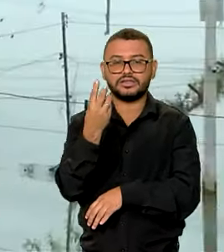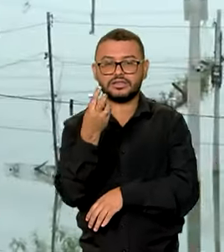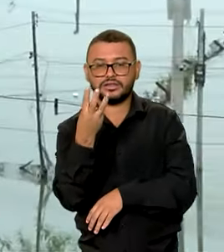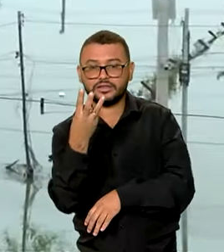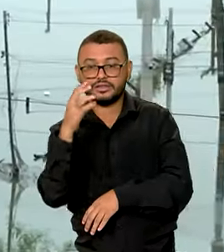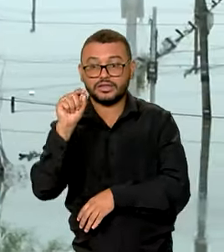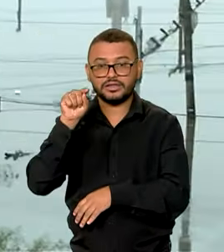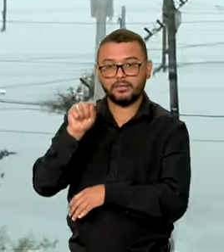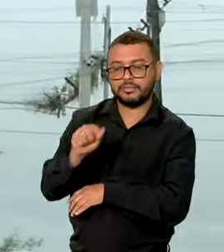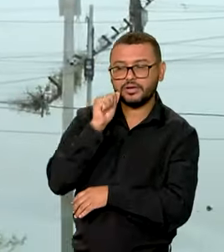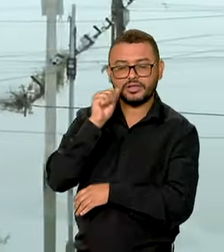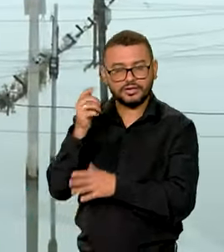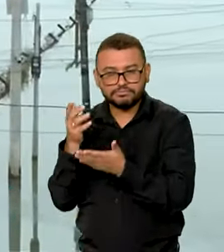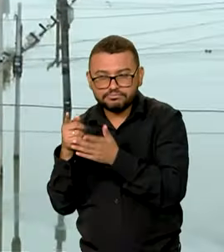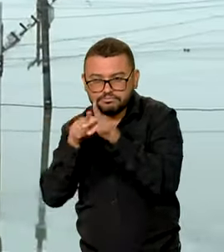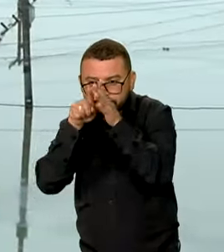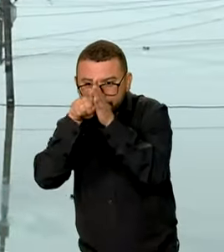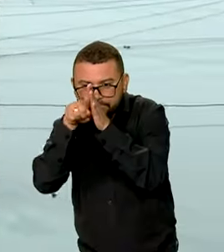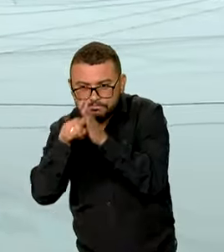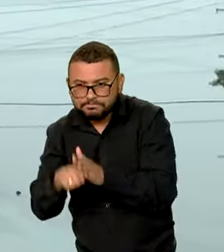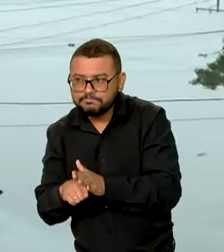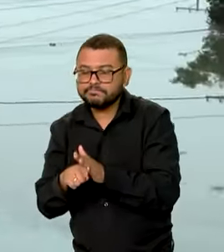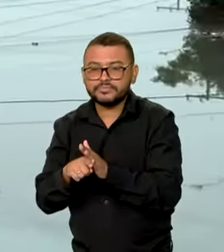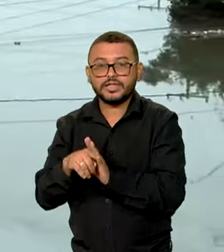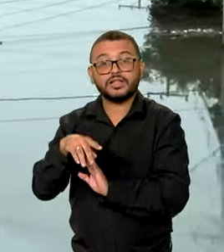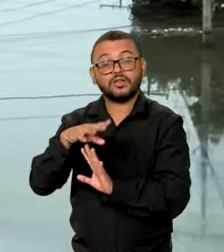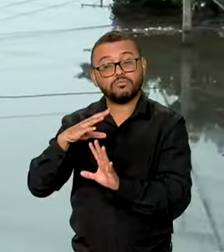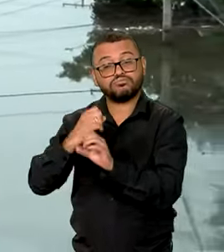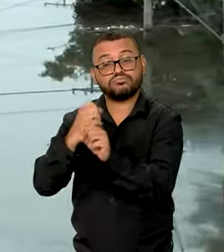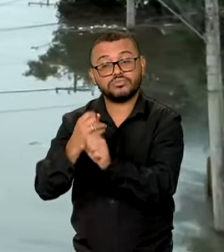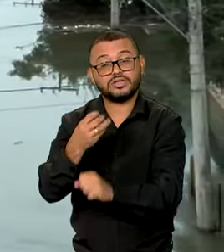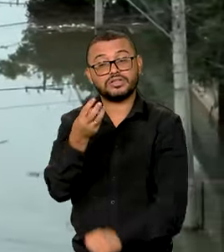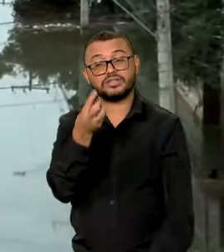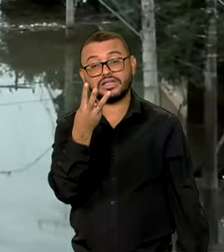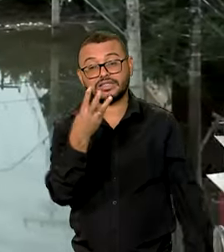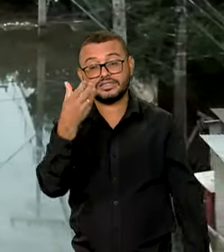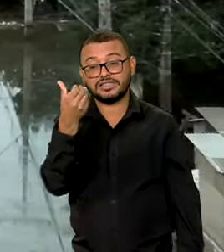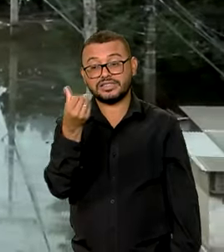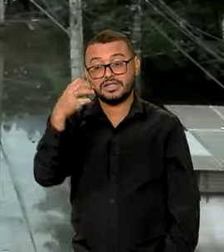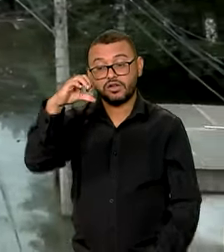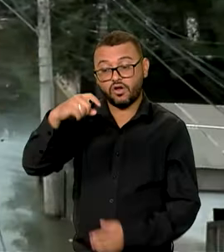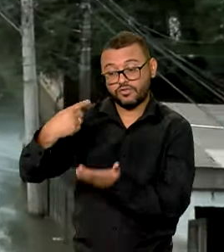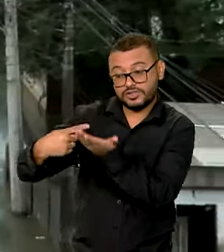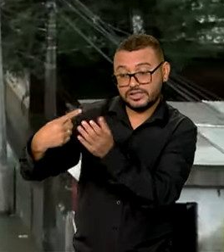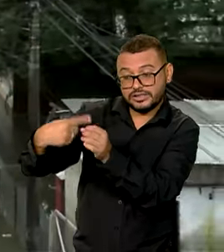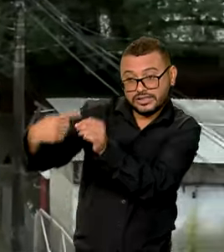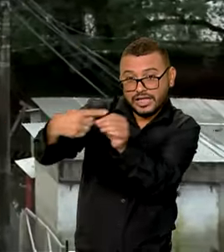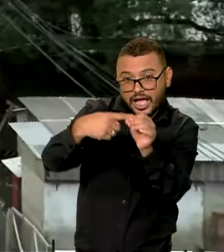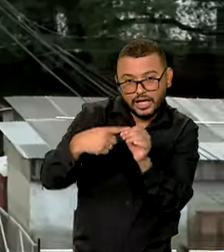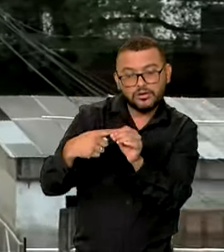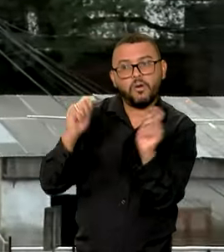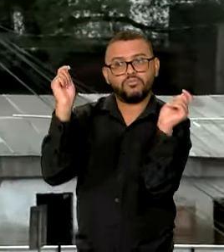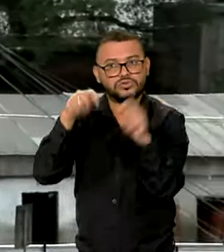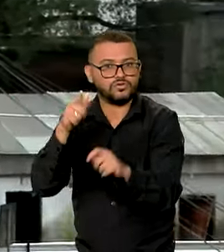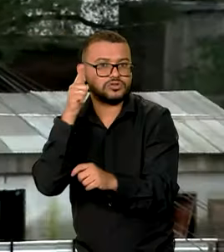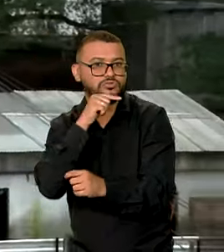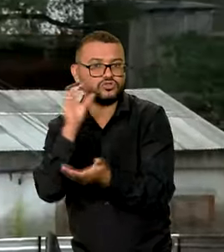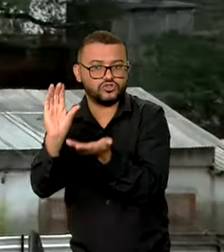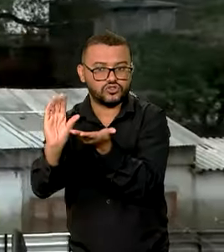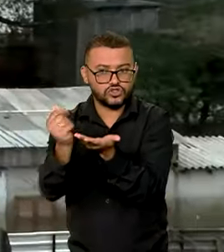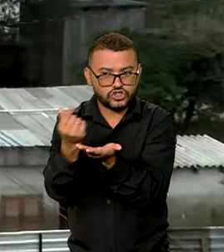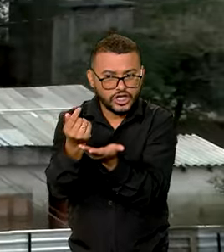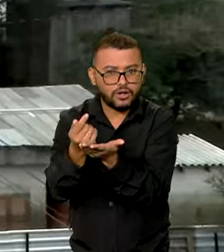ainda estão em fase de análise. Famílias de 369 municípios gaúchos podem receber o auxílio reconstrução